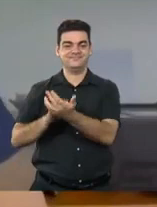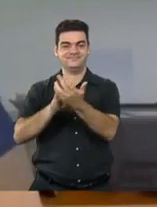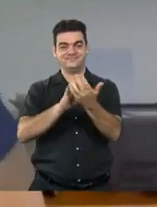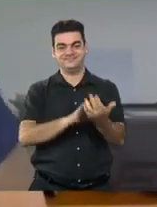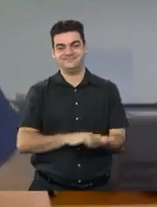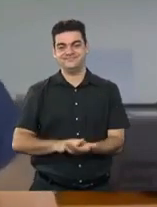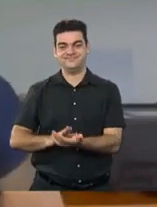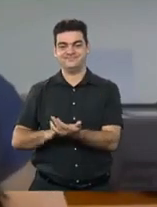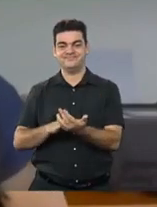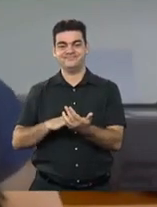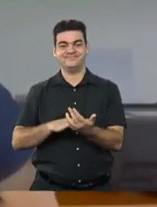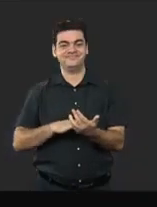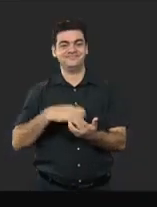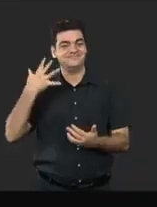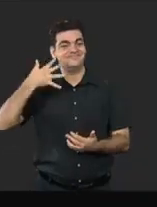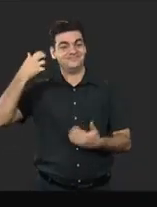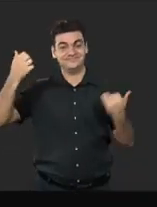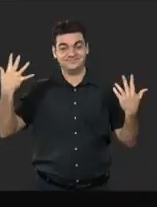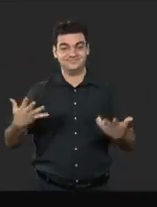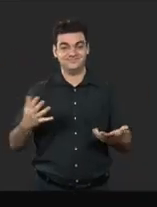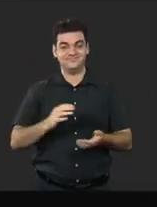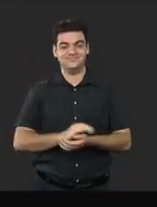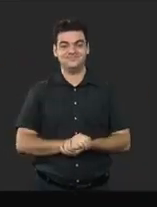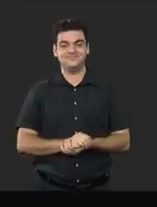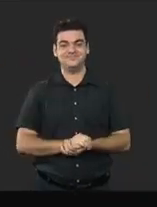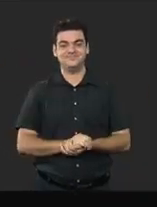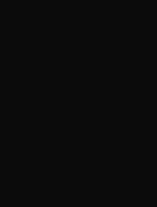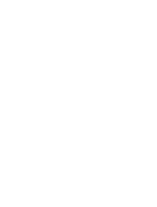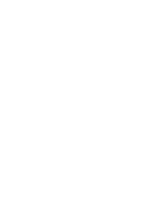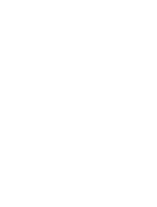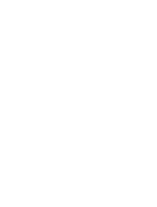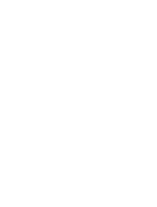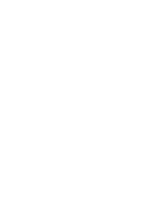evento. Obrigada, Luiz. Obrigada. a todos.